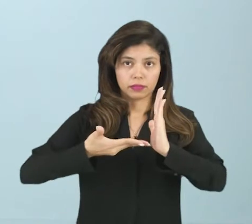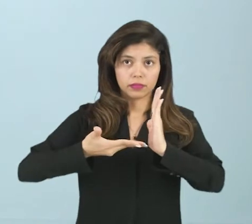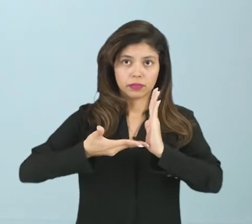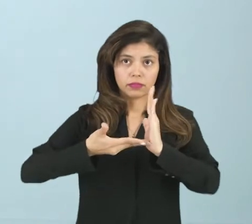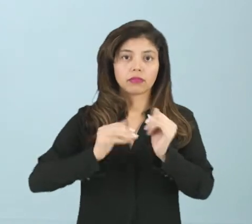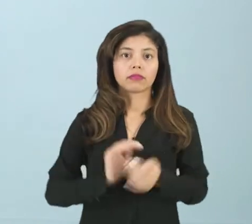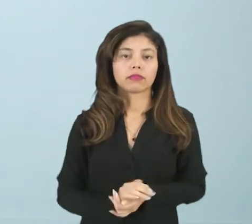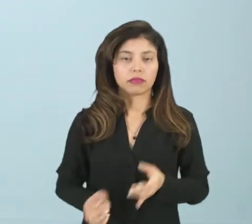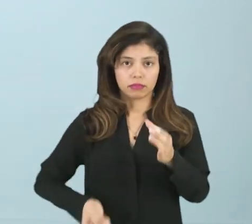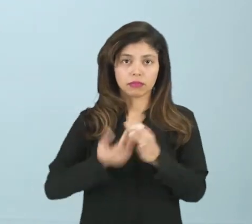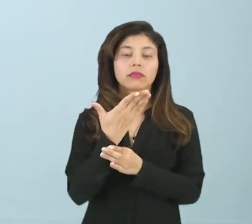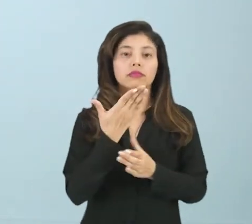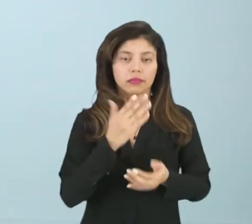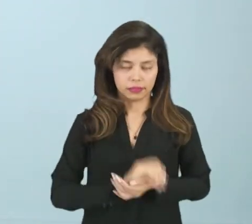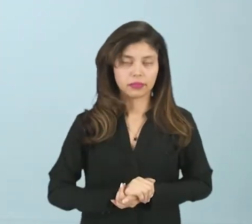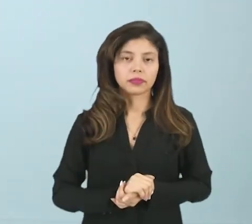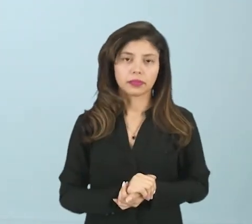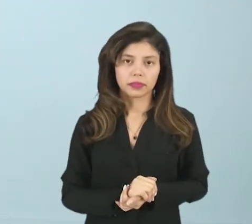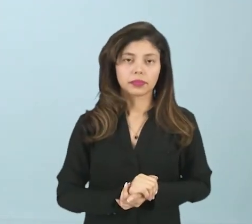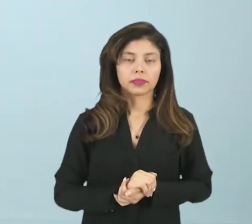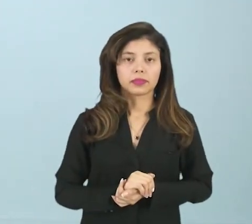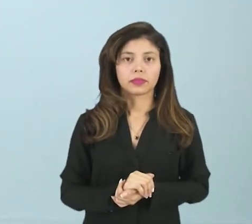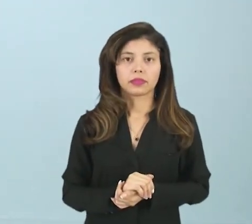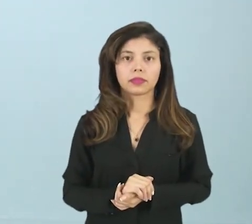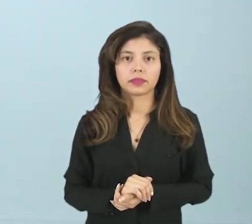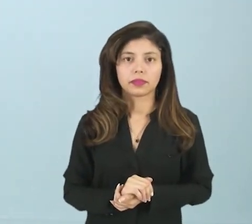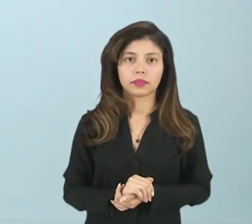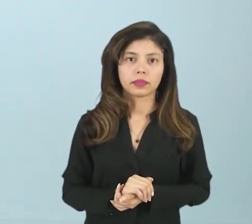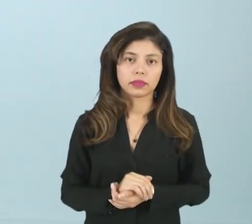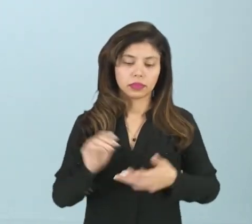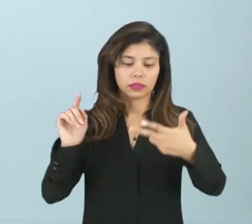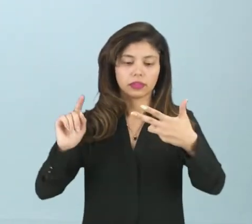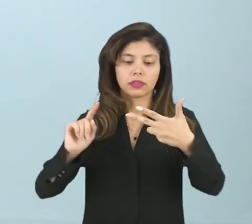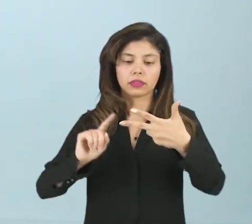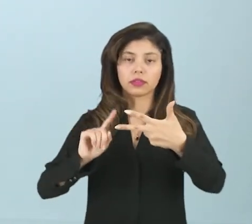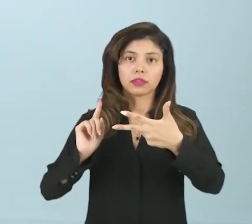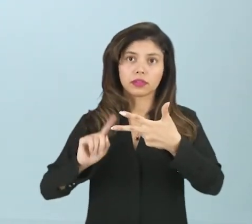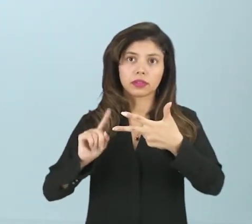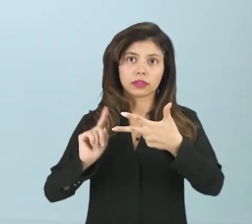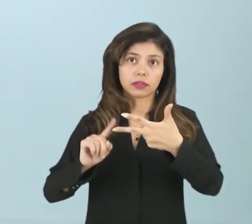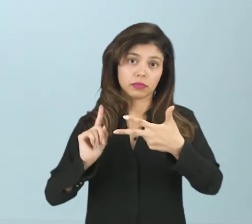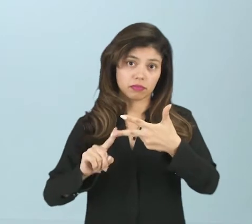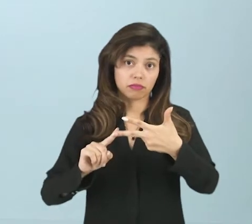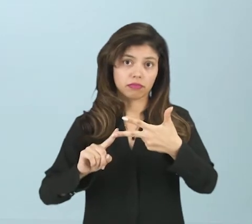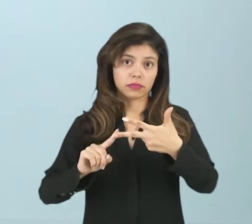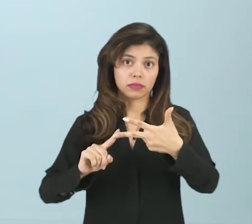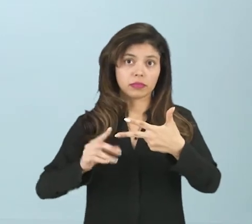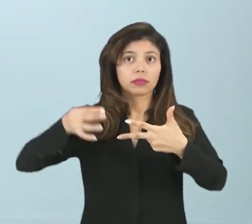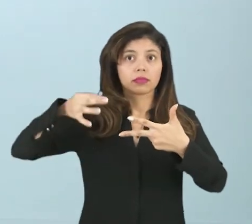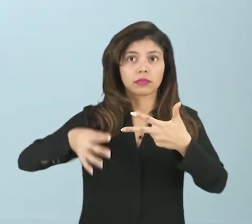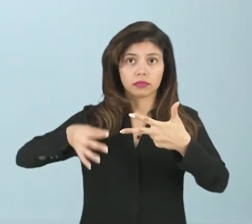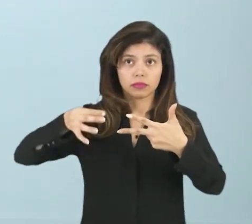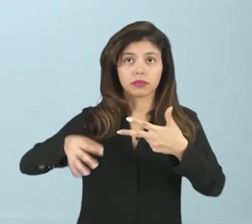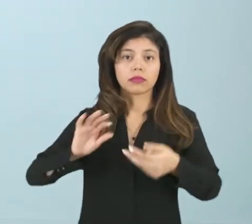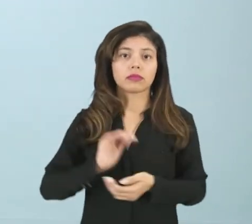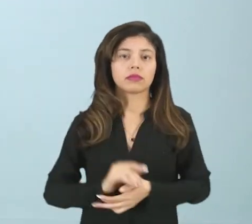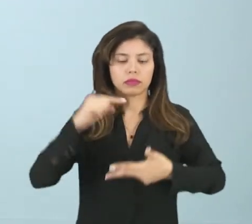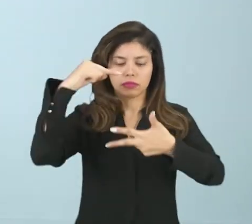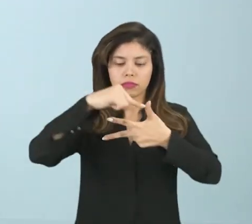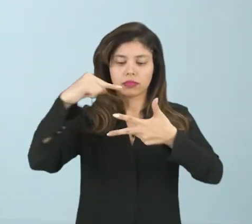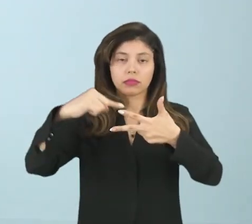que cria o plebiscito, que cria o referendo, e o poder legislativo, os três poderes que comandam a República.